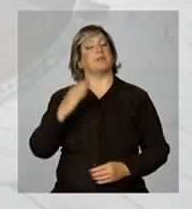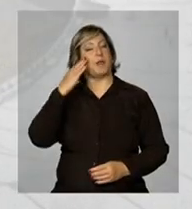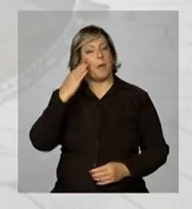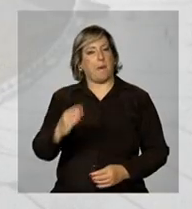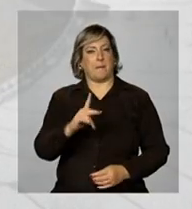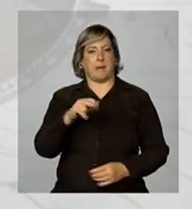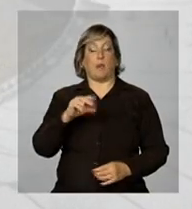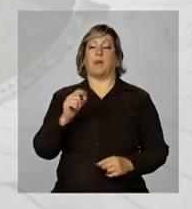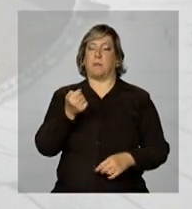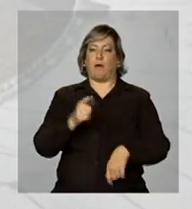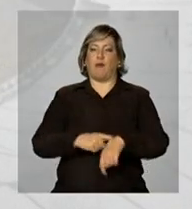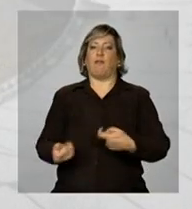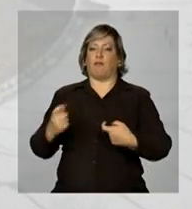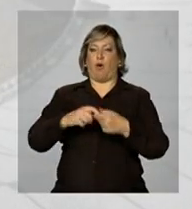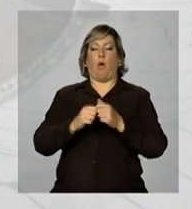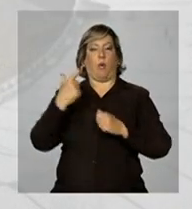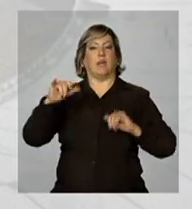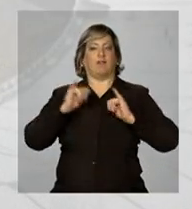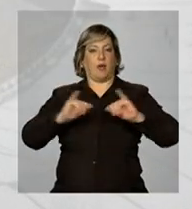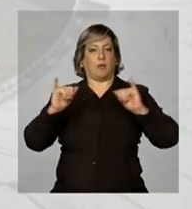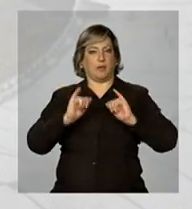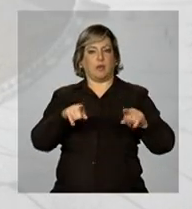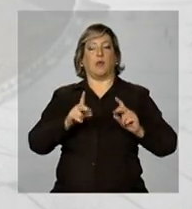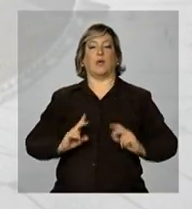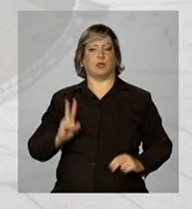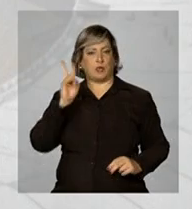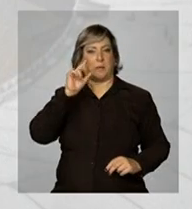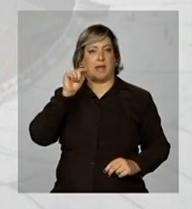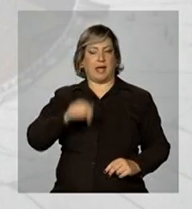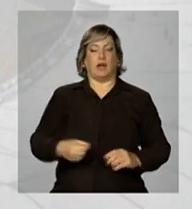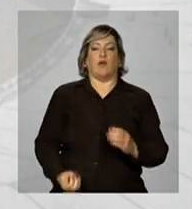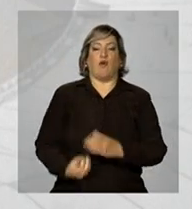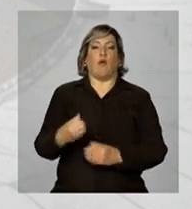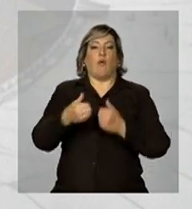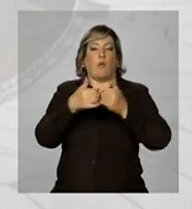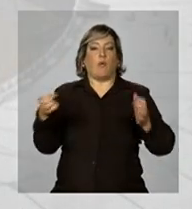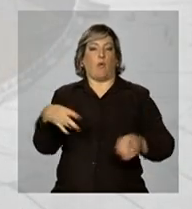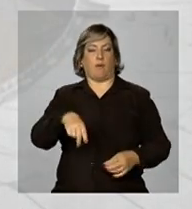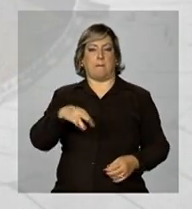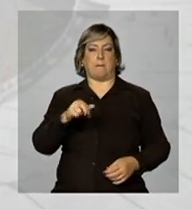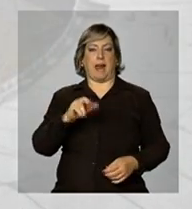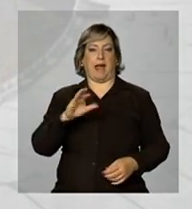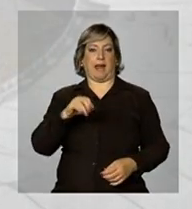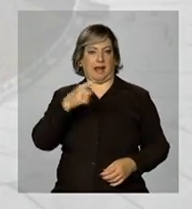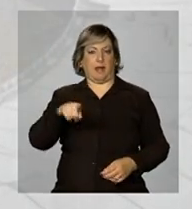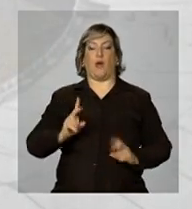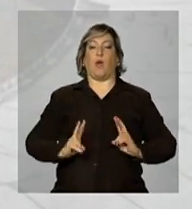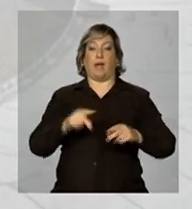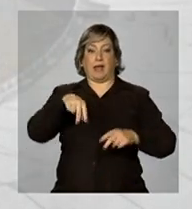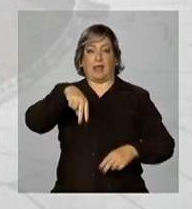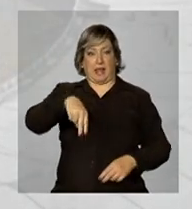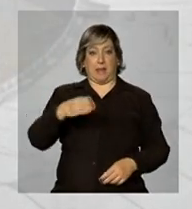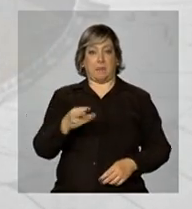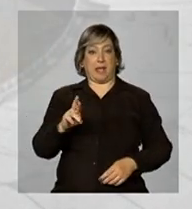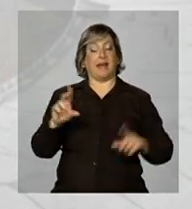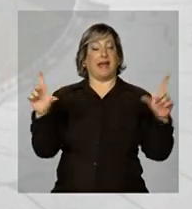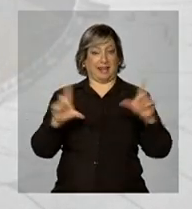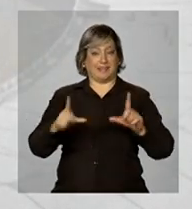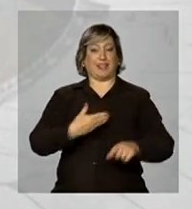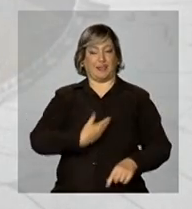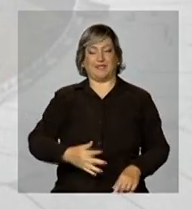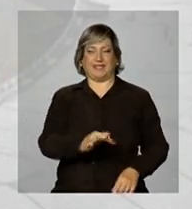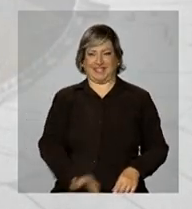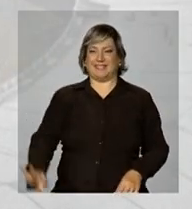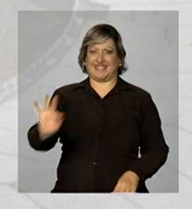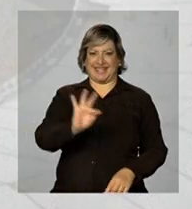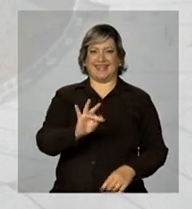Obrigada, Paulo. E daqui a pouco a gente volta com outras informações sobre a reinauguração do estádio do Maracanã. Continue com a gente na NBR e